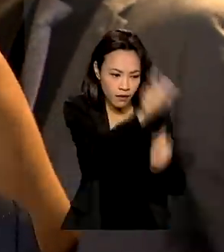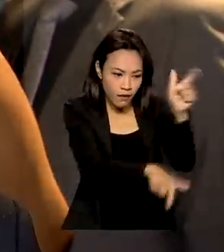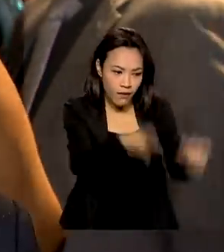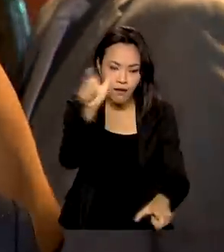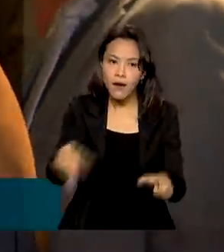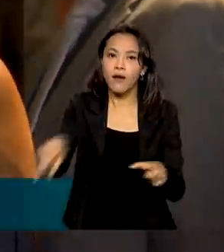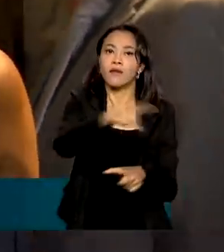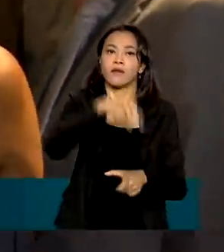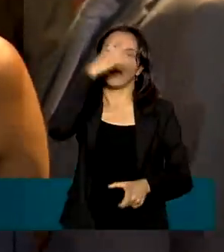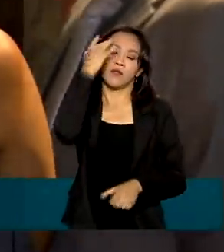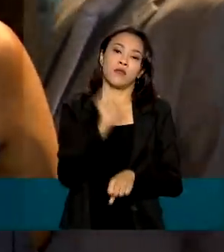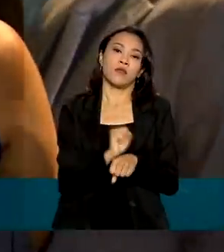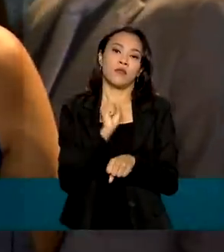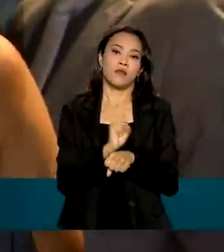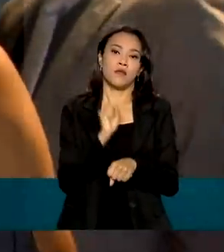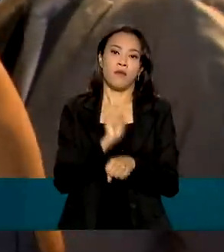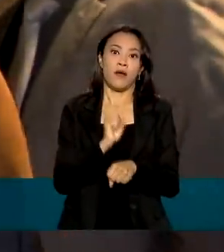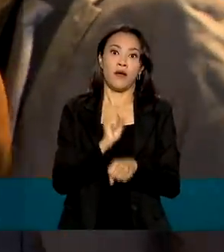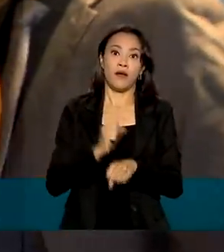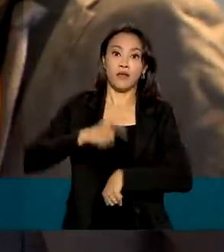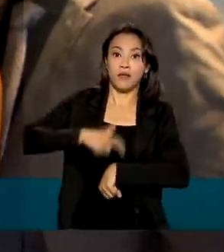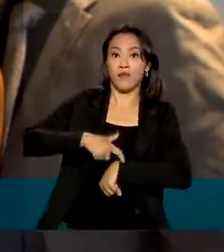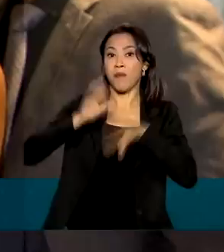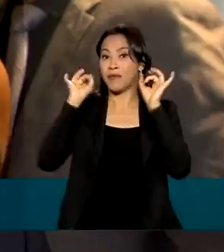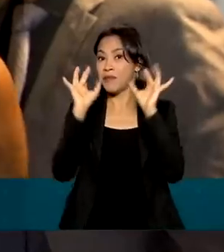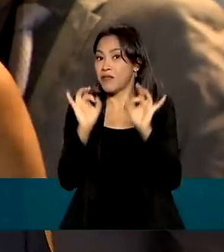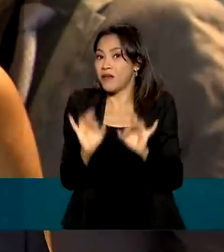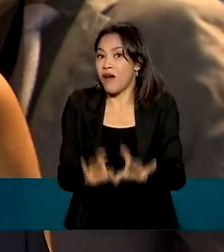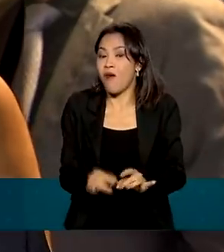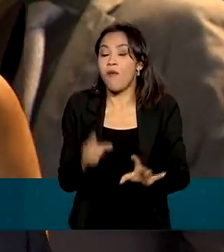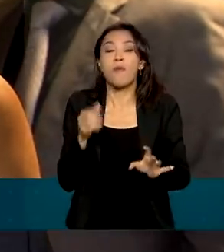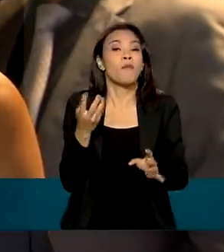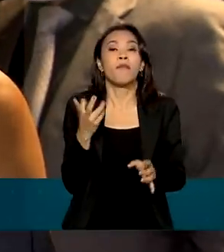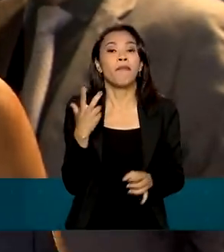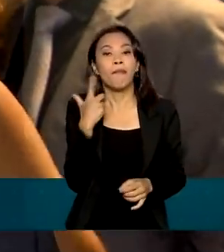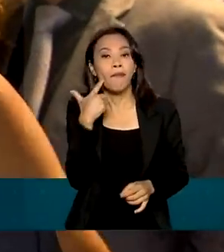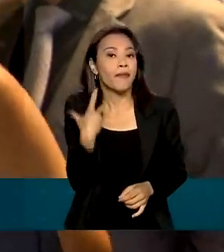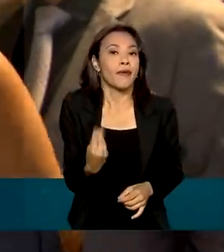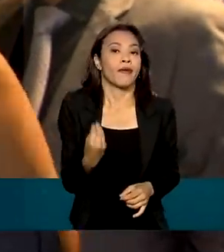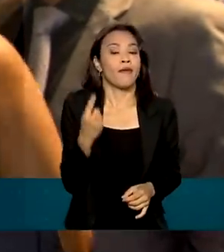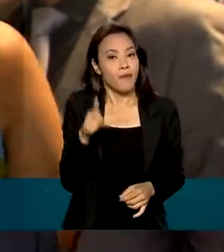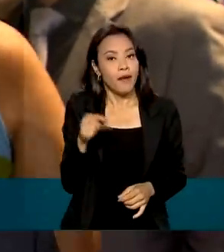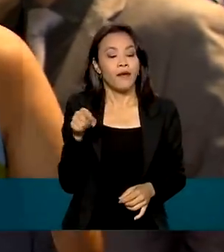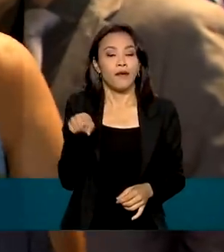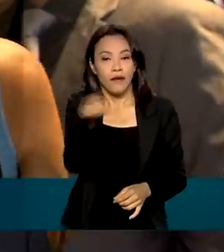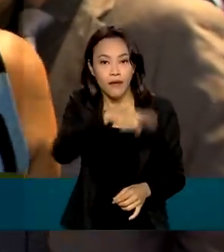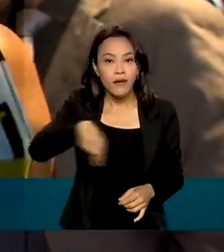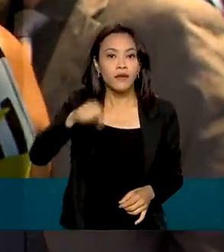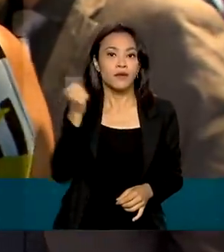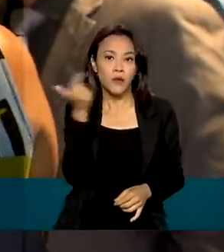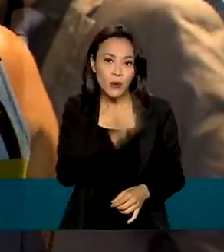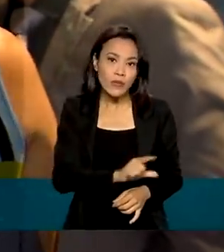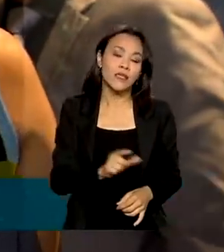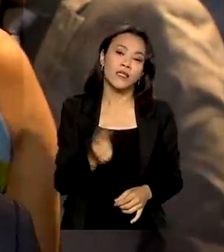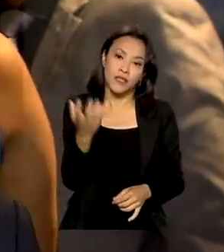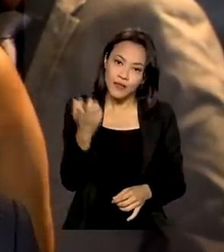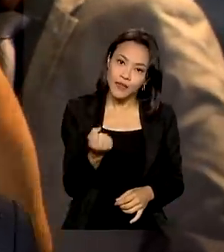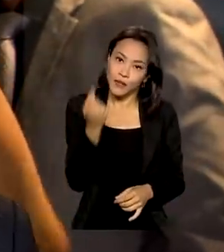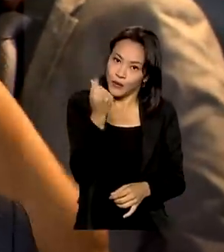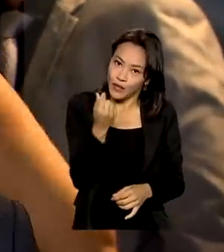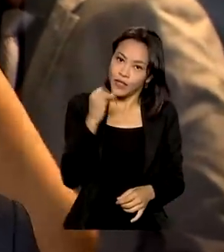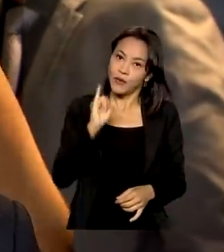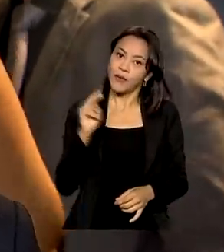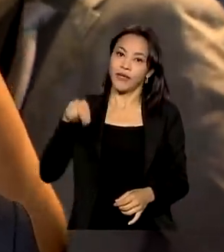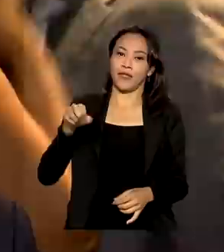por esse momento tão especial na vida dele, que é poder se oportunizar de ter um recurso previdenciário para o